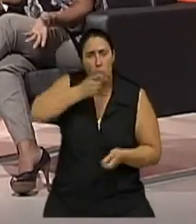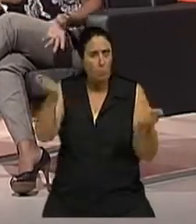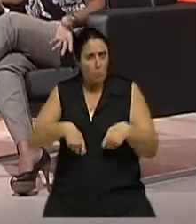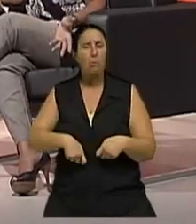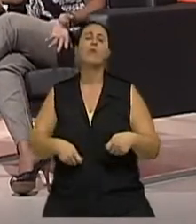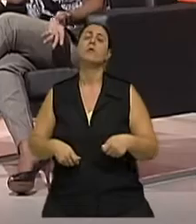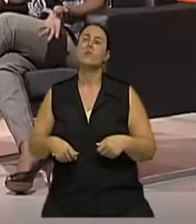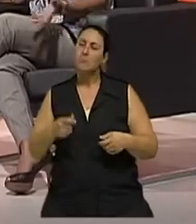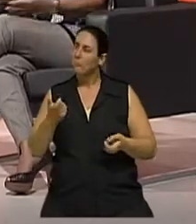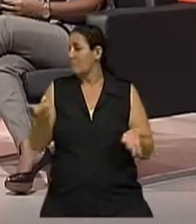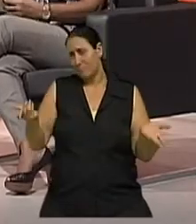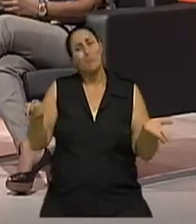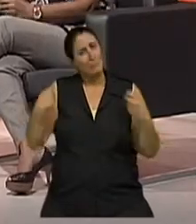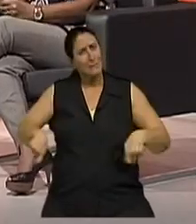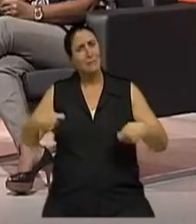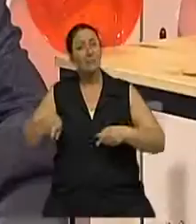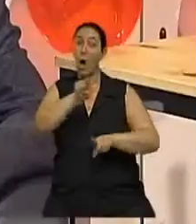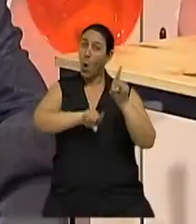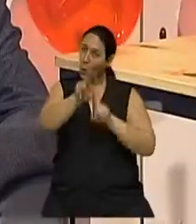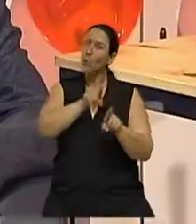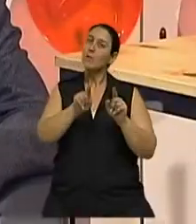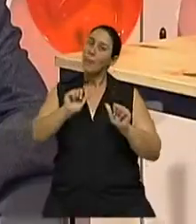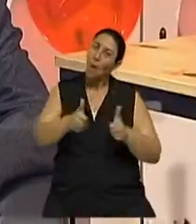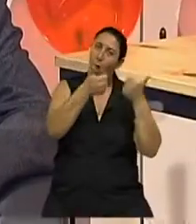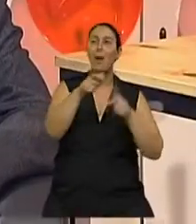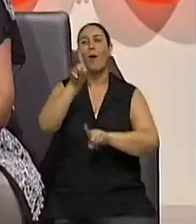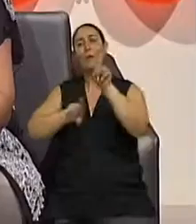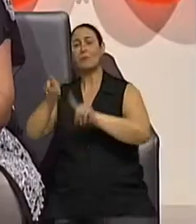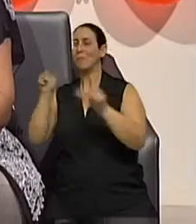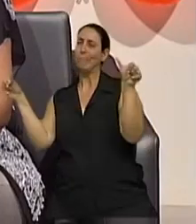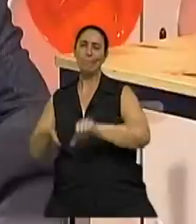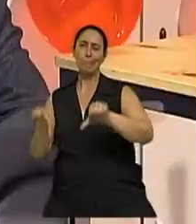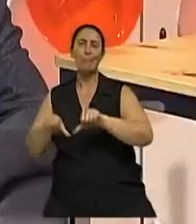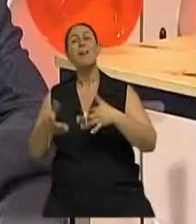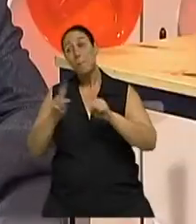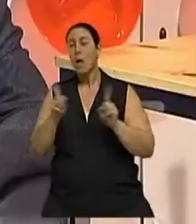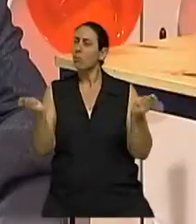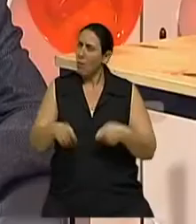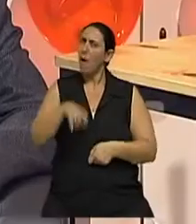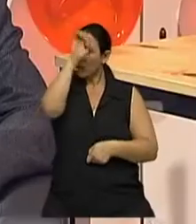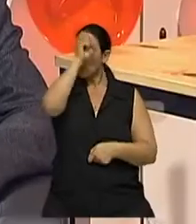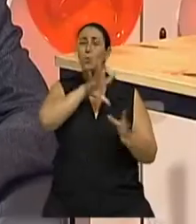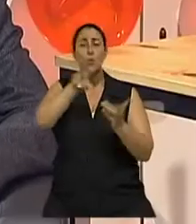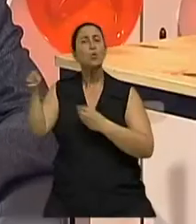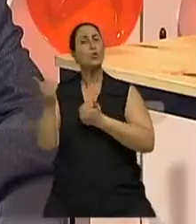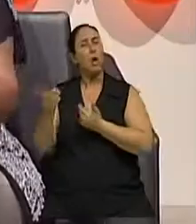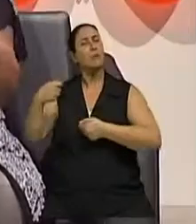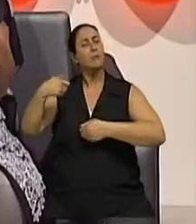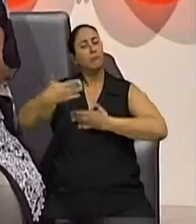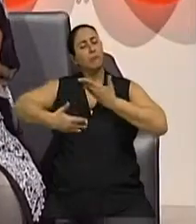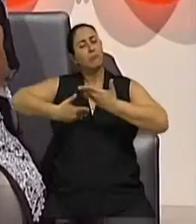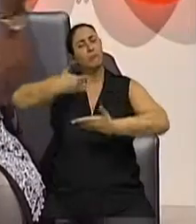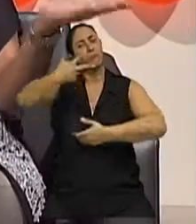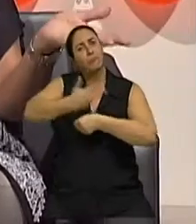Não tem outra saída. tem outra saída. Tem uns que aprendem mais melhor e outros pior. Mas dá para aprender, Mas dá para aprender. Sem dúvida, dá para aprender. Com certeza.